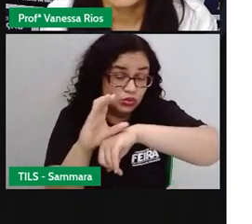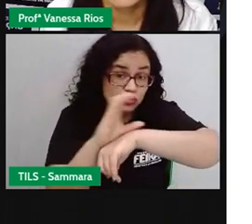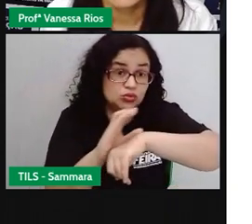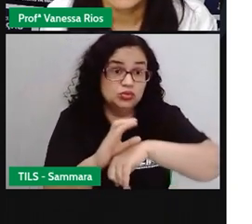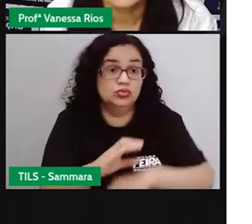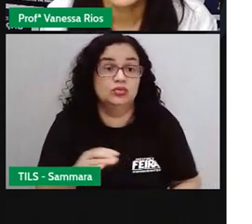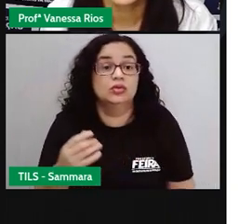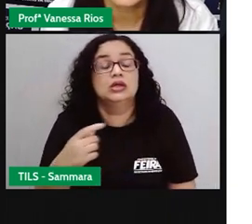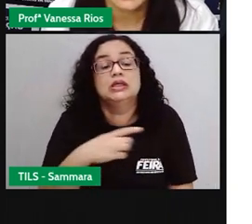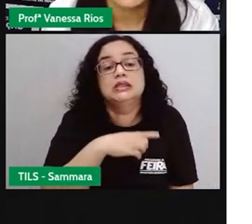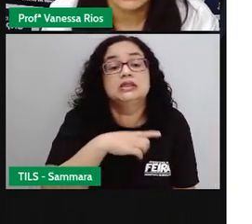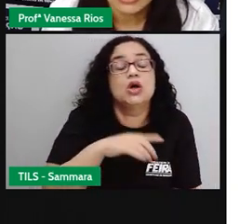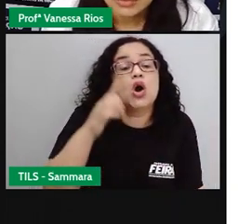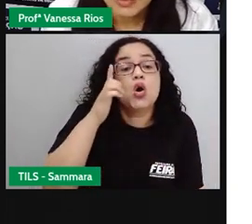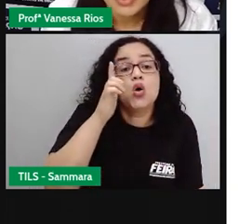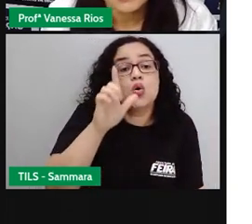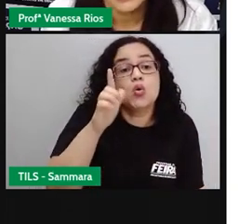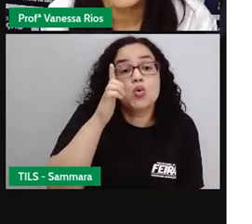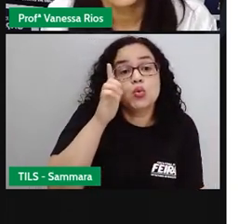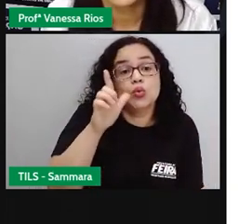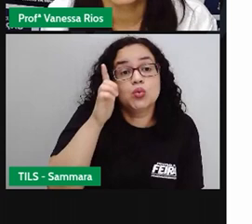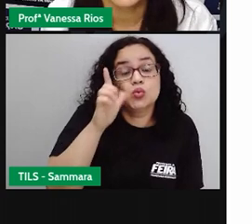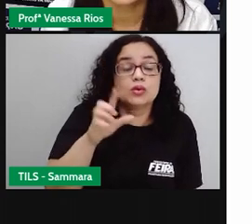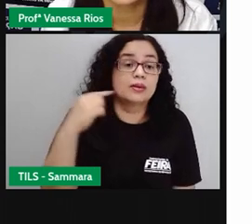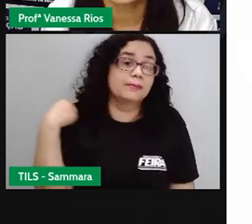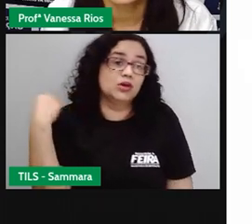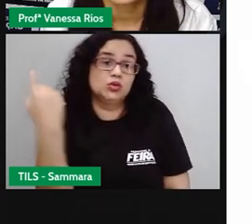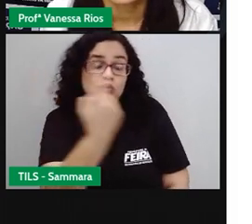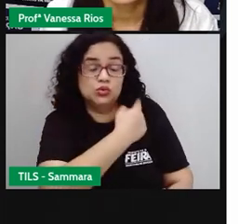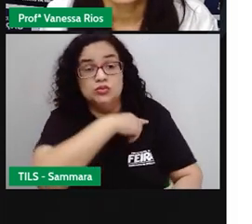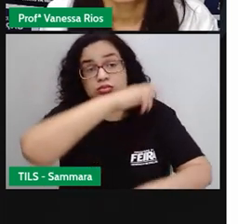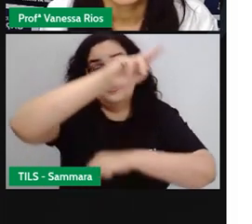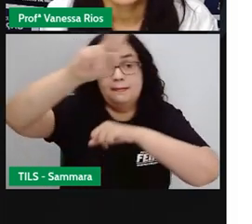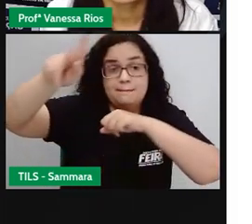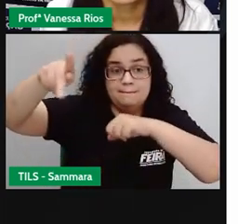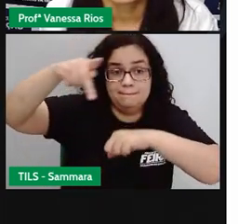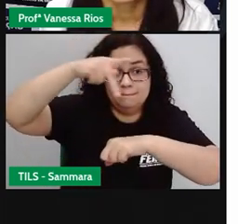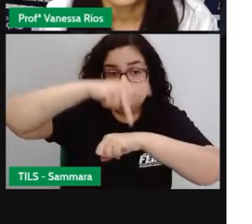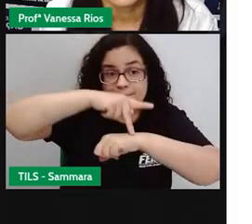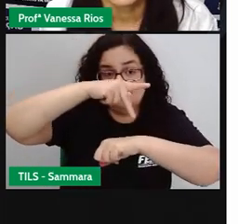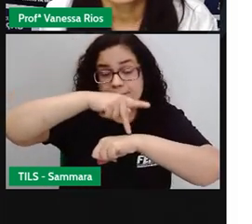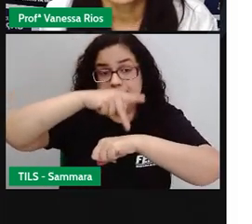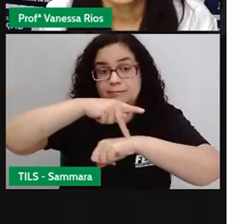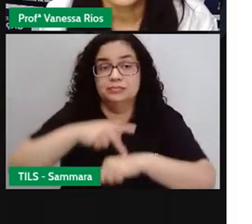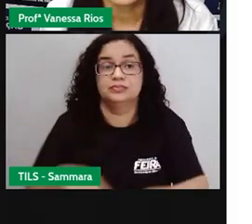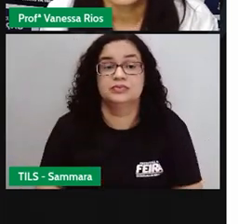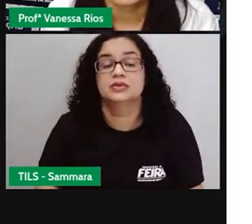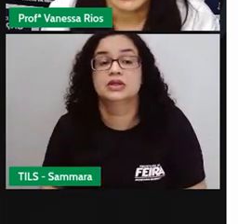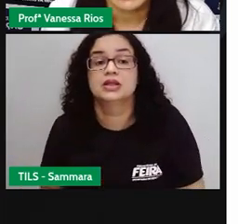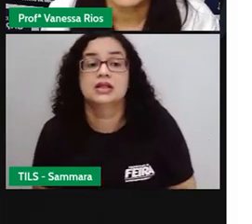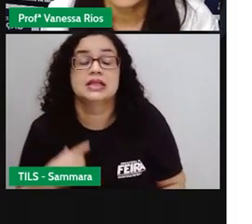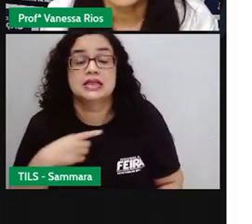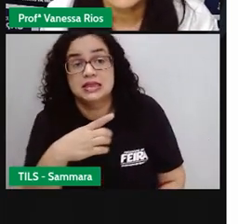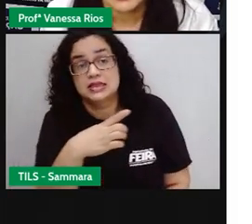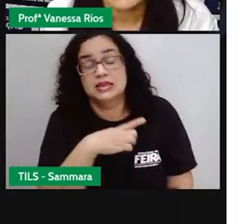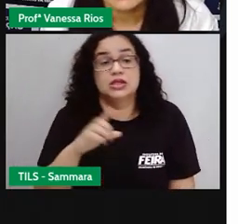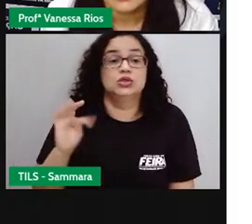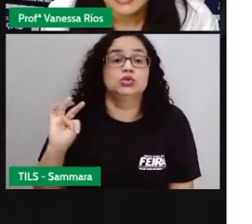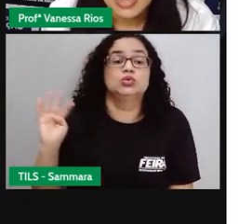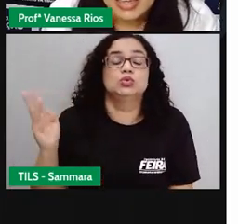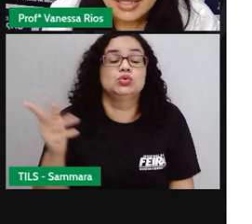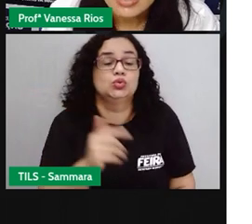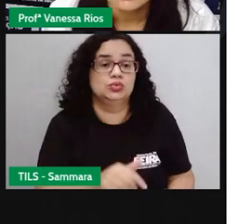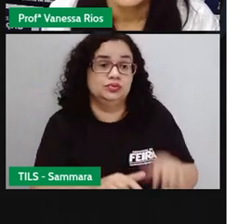algo conquistado pelo nosso país e que vai direcionar todas